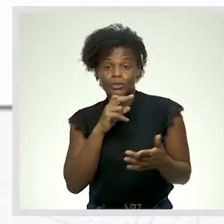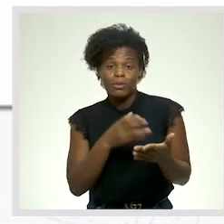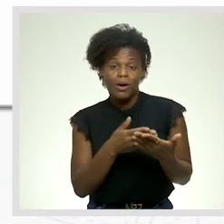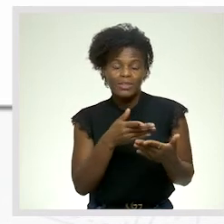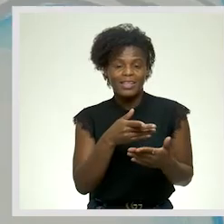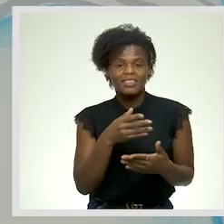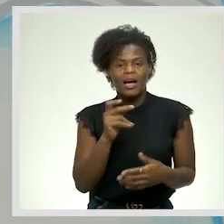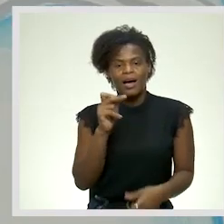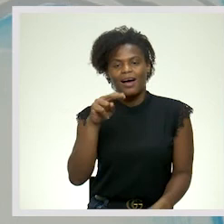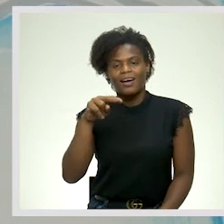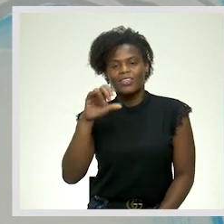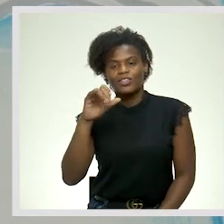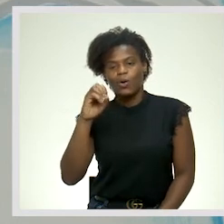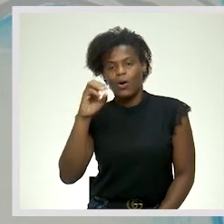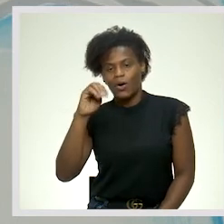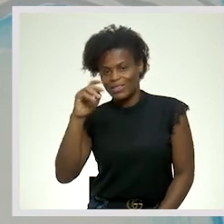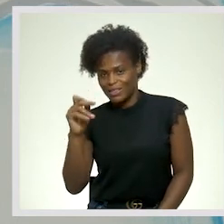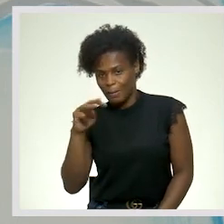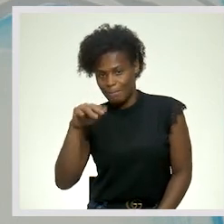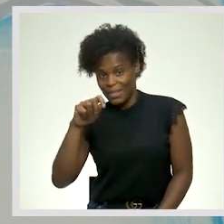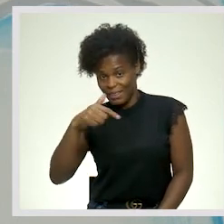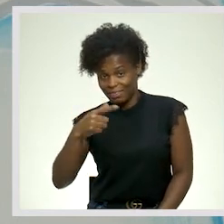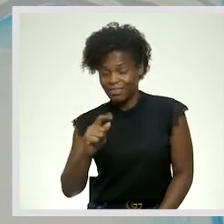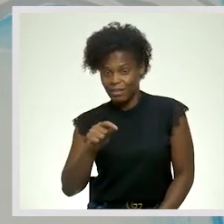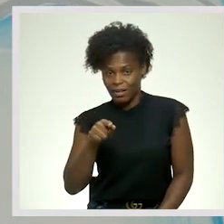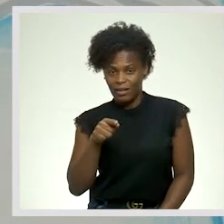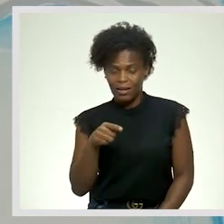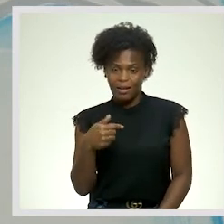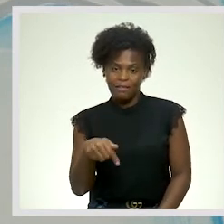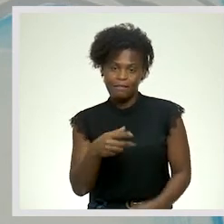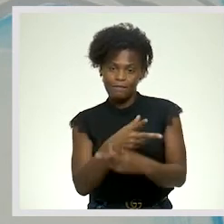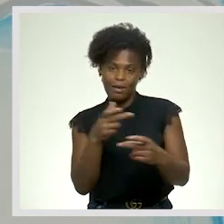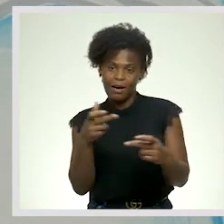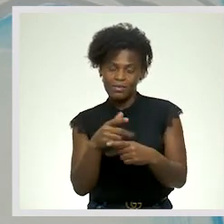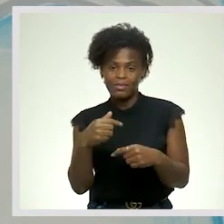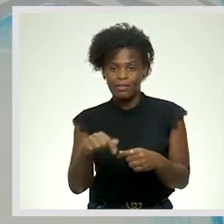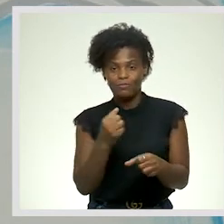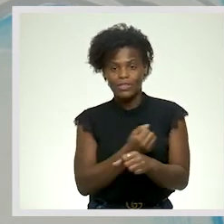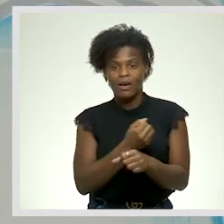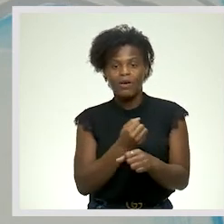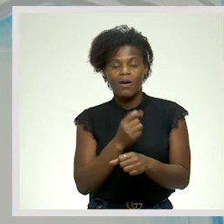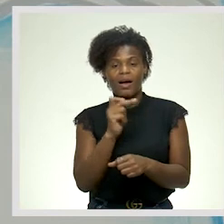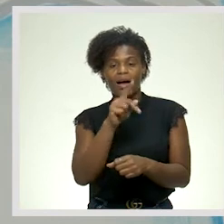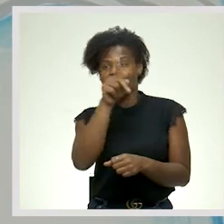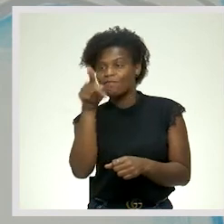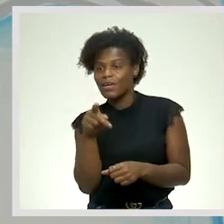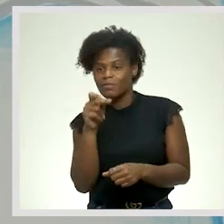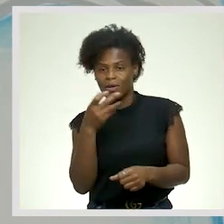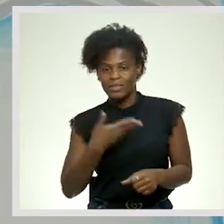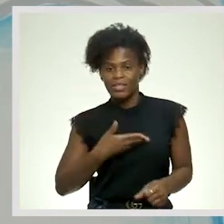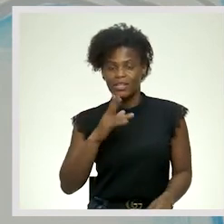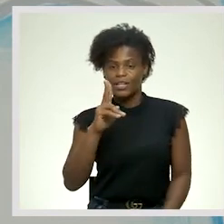ansiosamente Está, portanto, A desempenhar função de um adverbo Porquê?